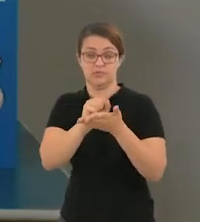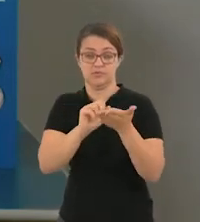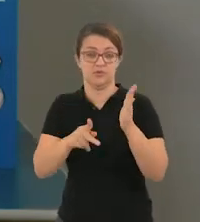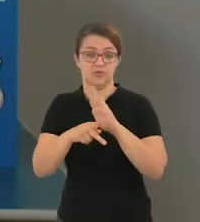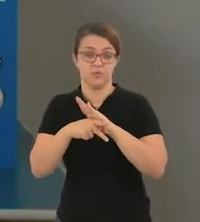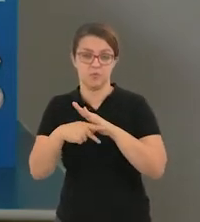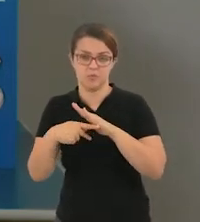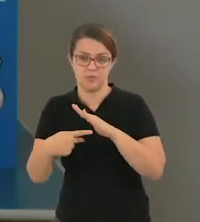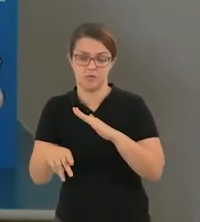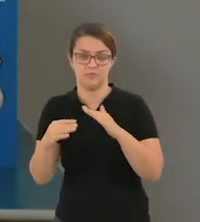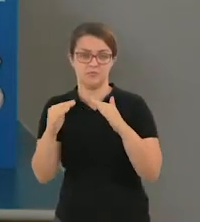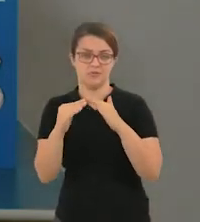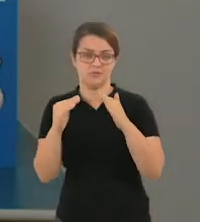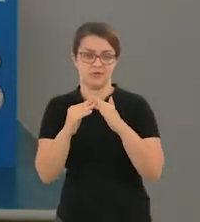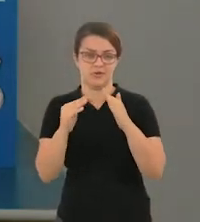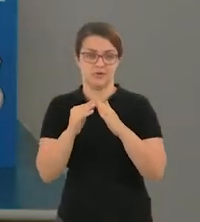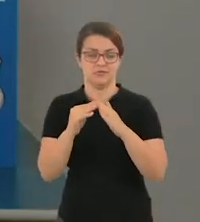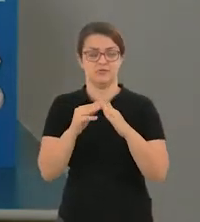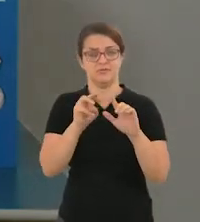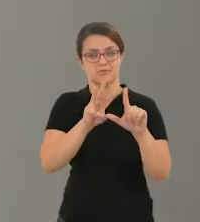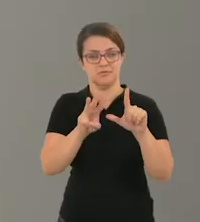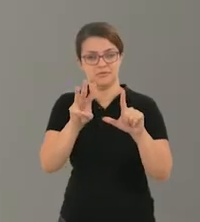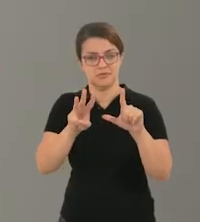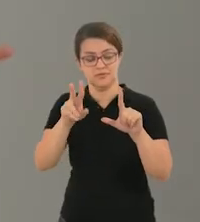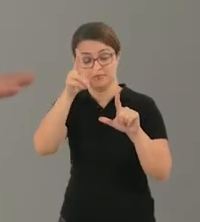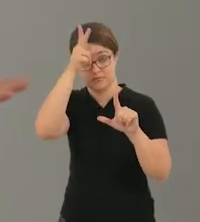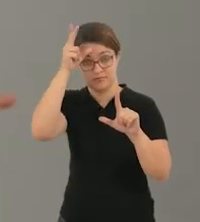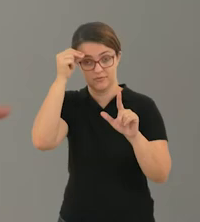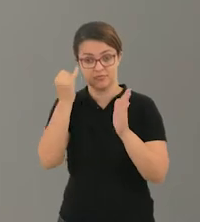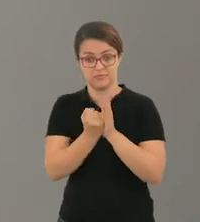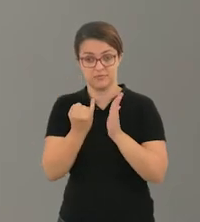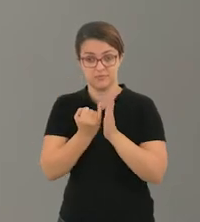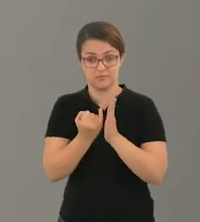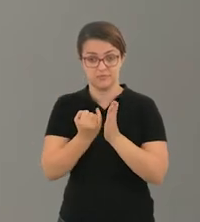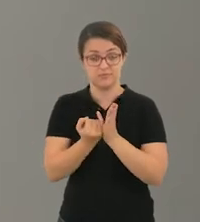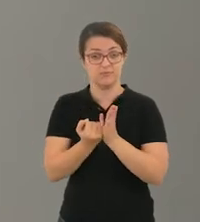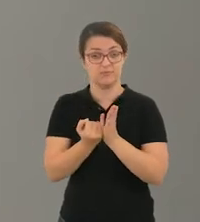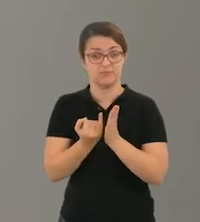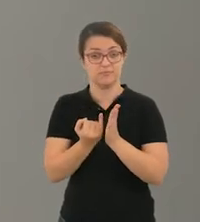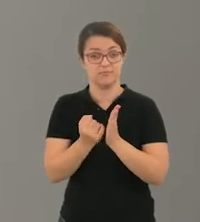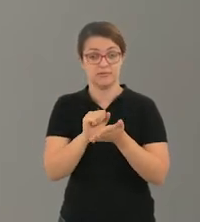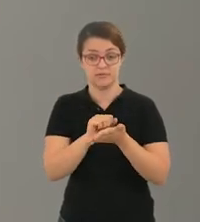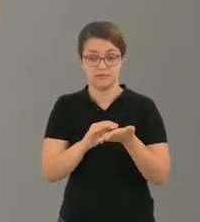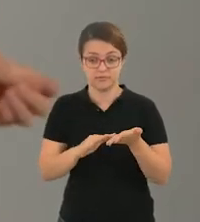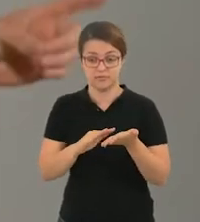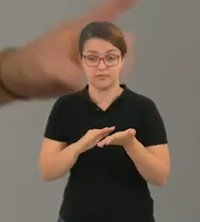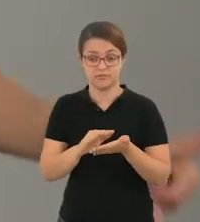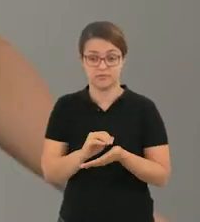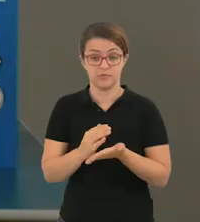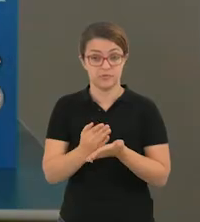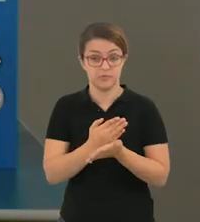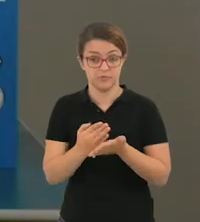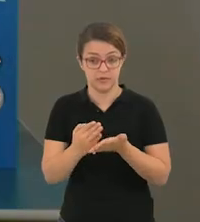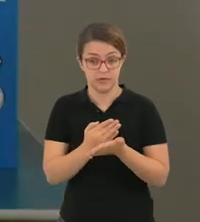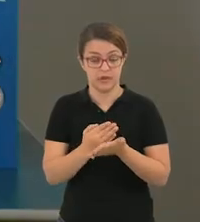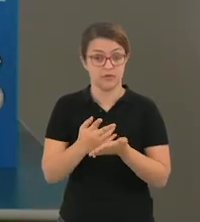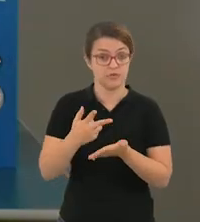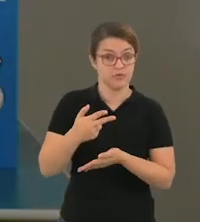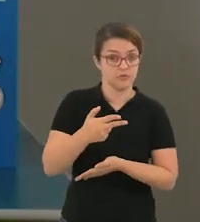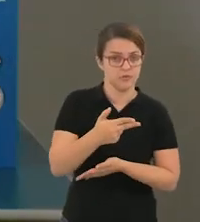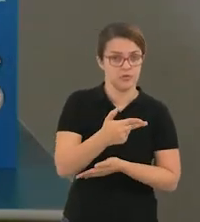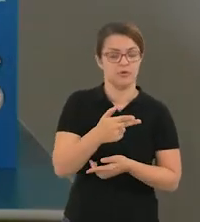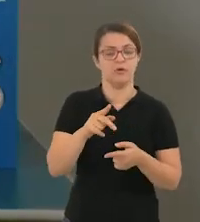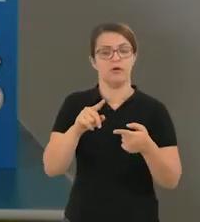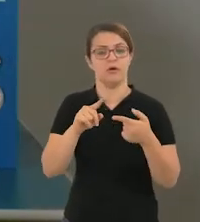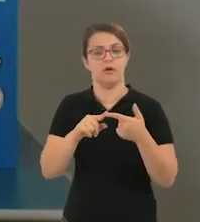casa no site da Prefeitura de Itapevi. Para esta aula, eu já vou pedindo para vocês separarem tesoura e